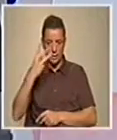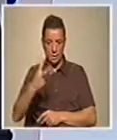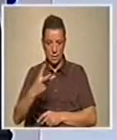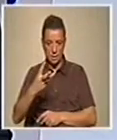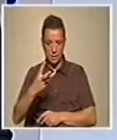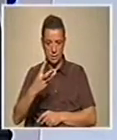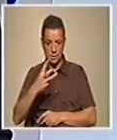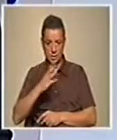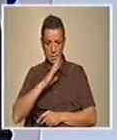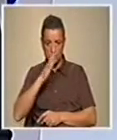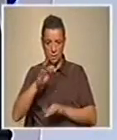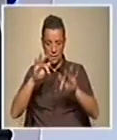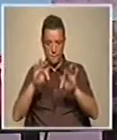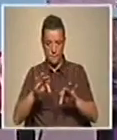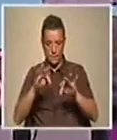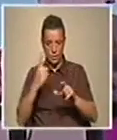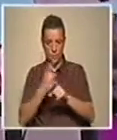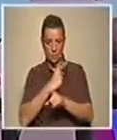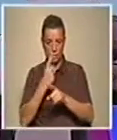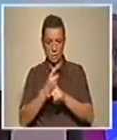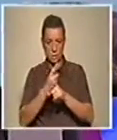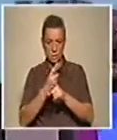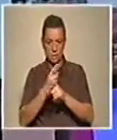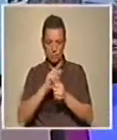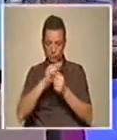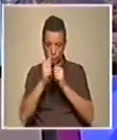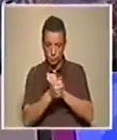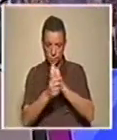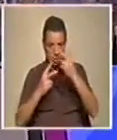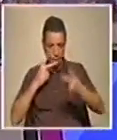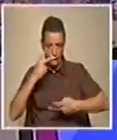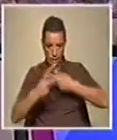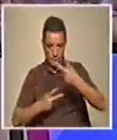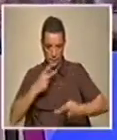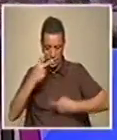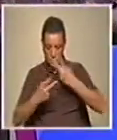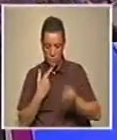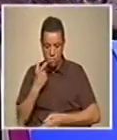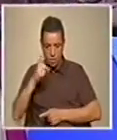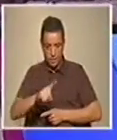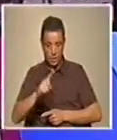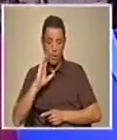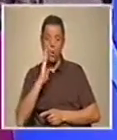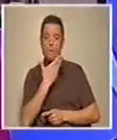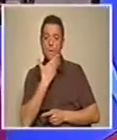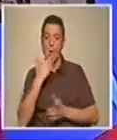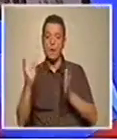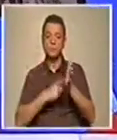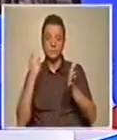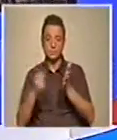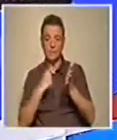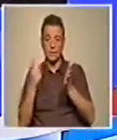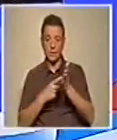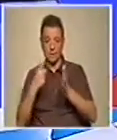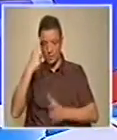a priori, acabar com essas coisas. O que nós vamos é racionalizar em função... Reavaliar, não é? Reavaliar em função das necessidades. Desde já, nós queremos